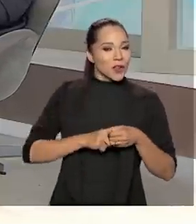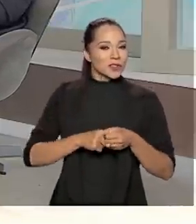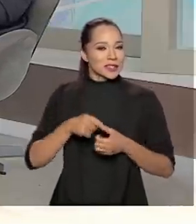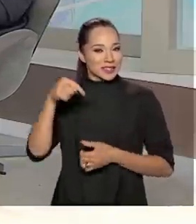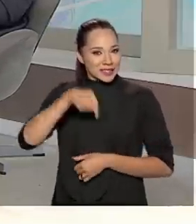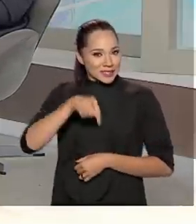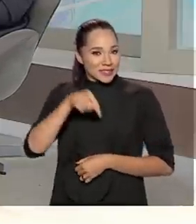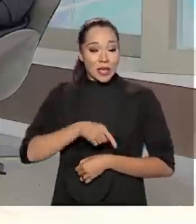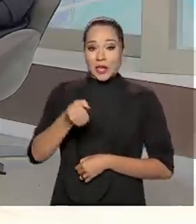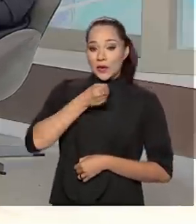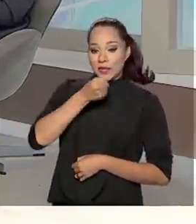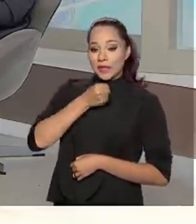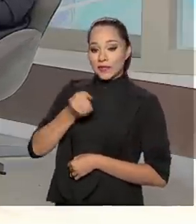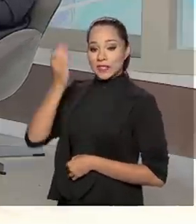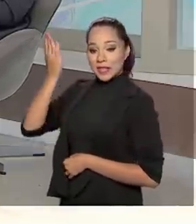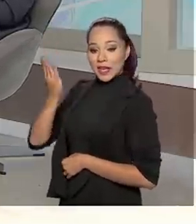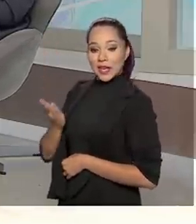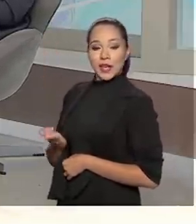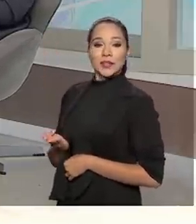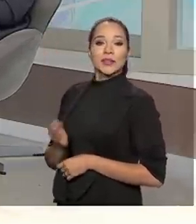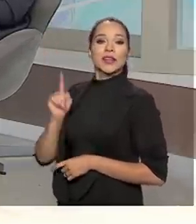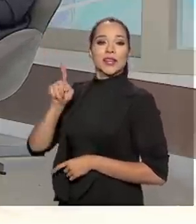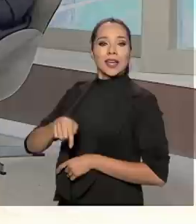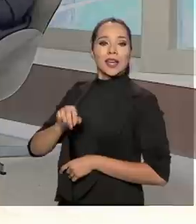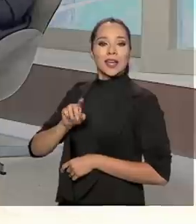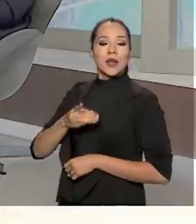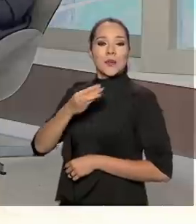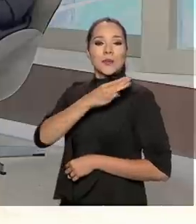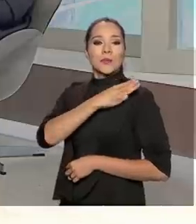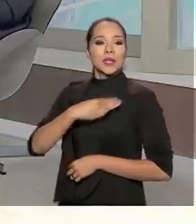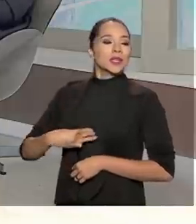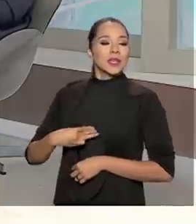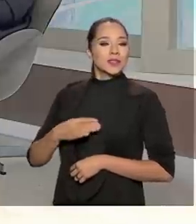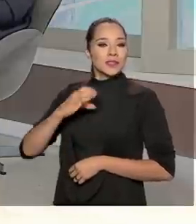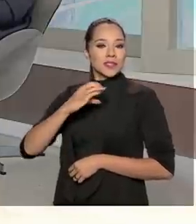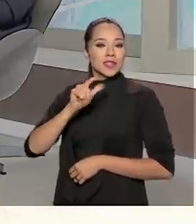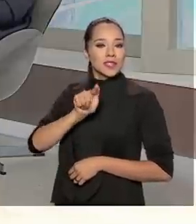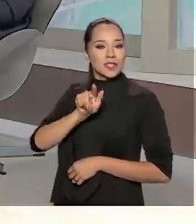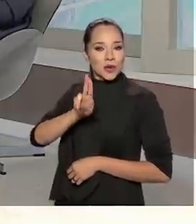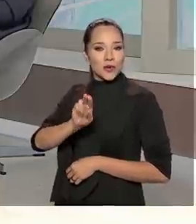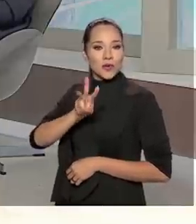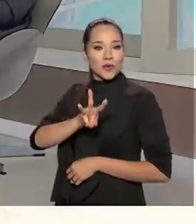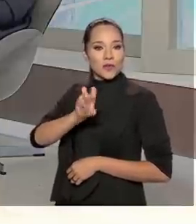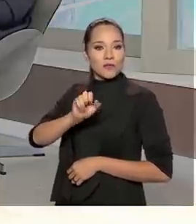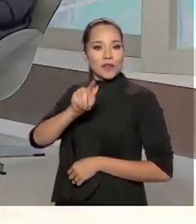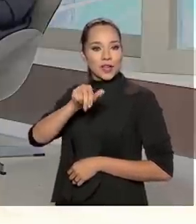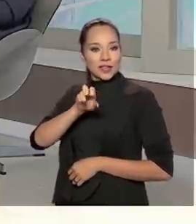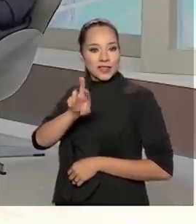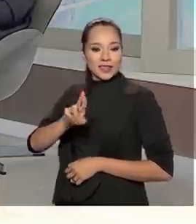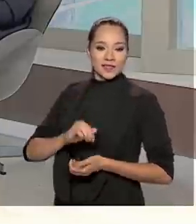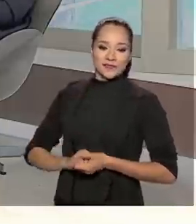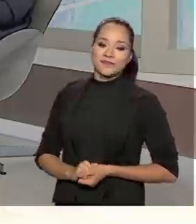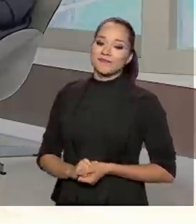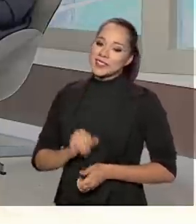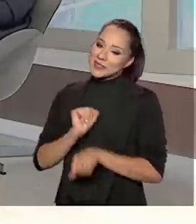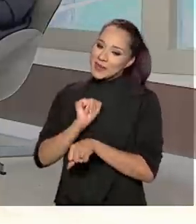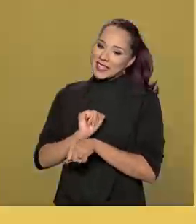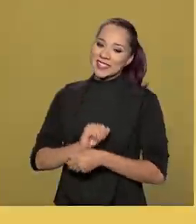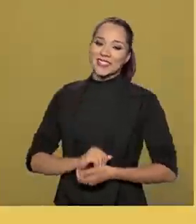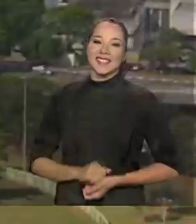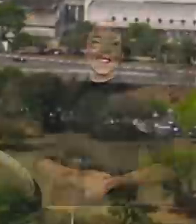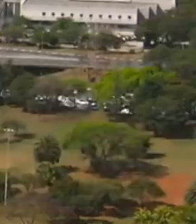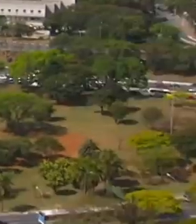Brasil em Pauta. O entrevistado do programa é o ministro da Controladoria Geral da União, Wagner Rosário. Não saia daí.